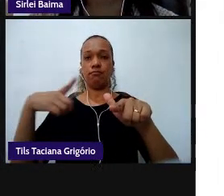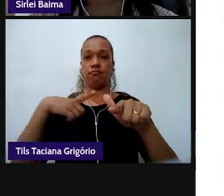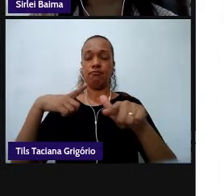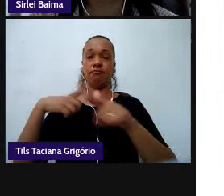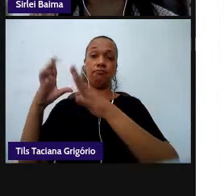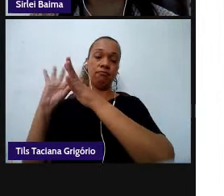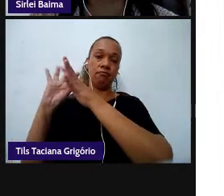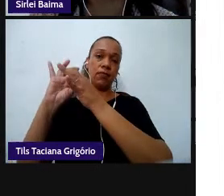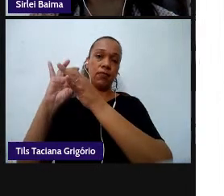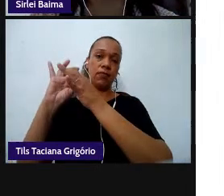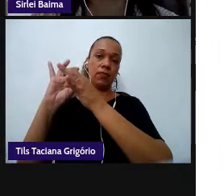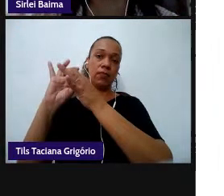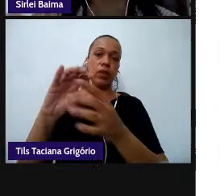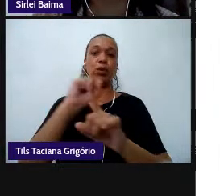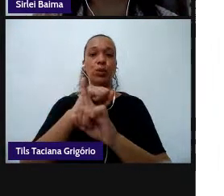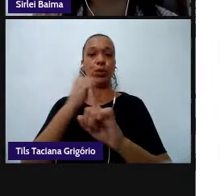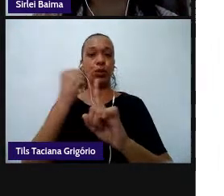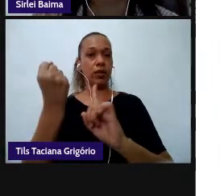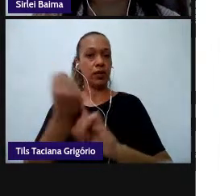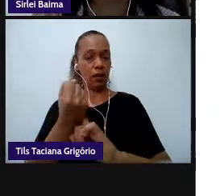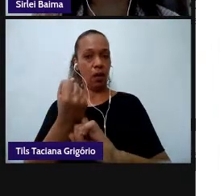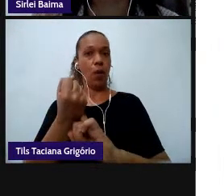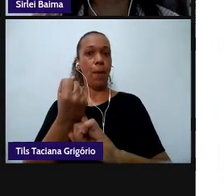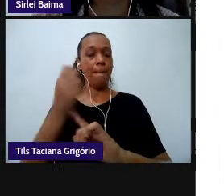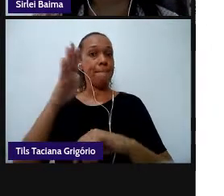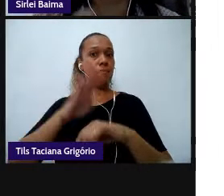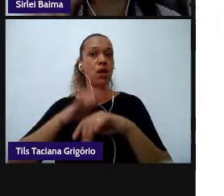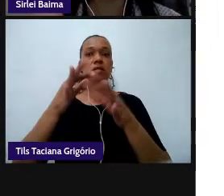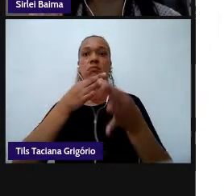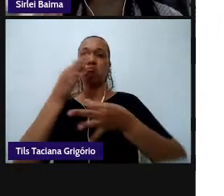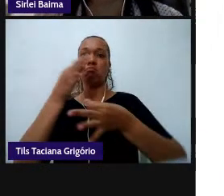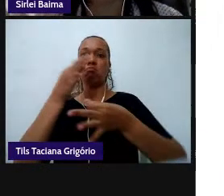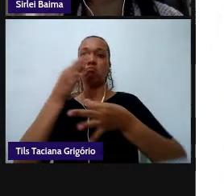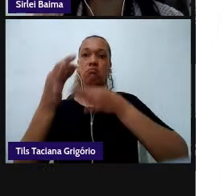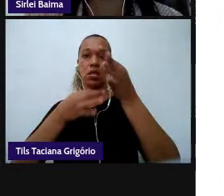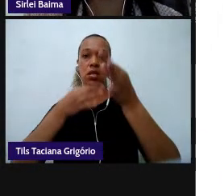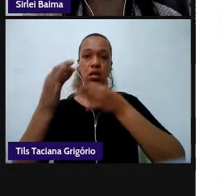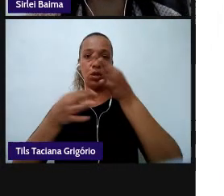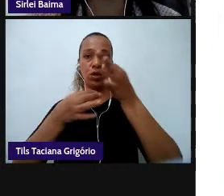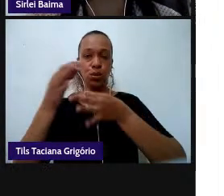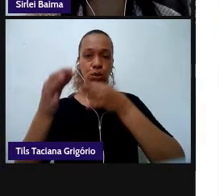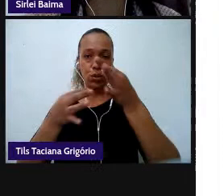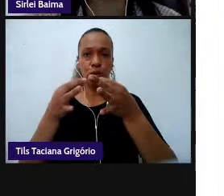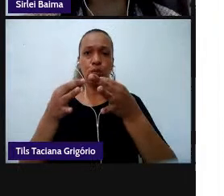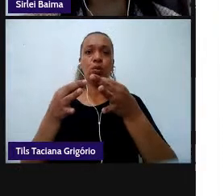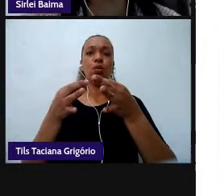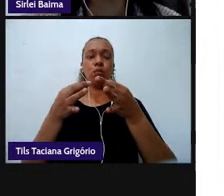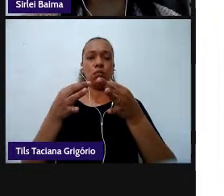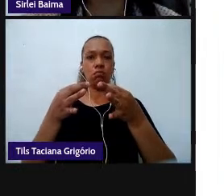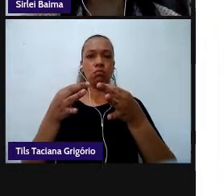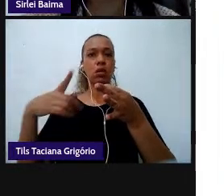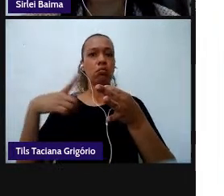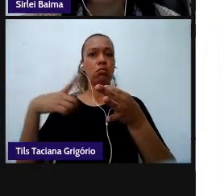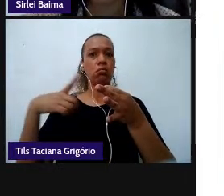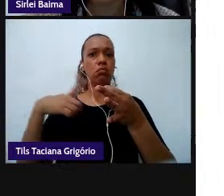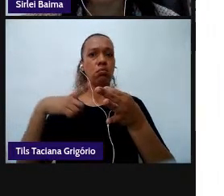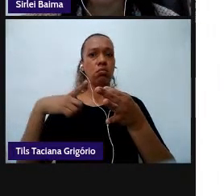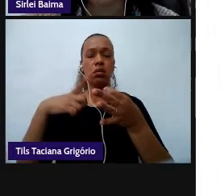volta-se ao ensino mais crítico e esse ensino crítico ele vai ao encontro